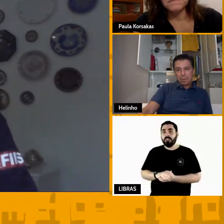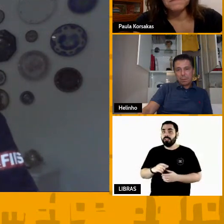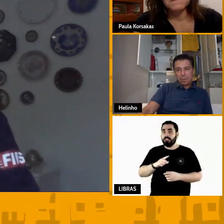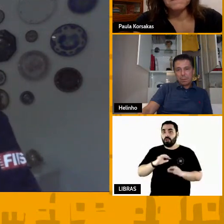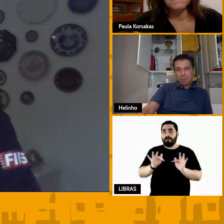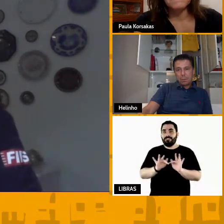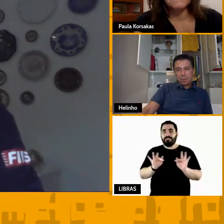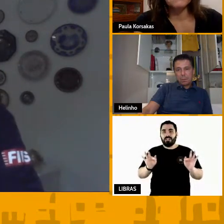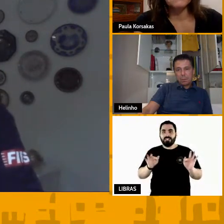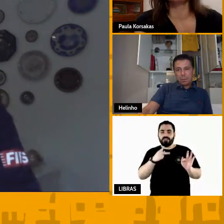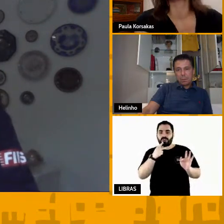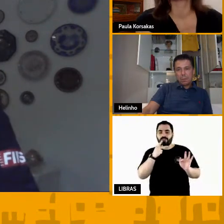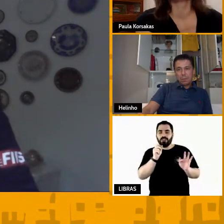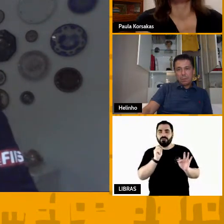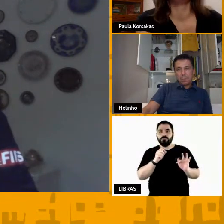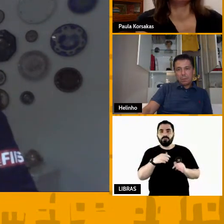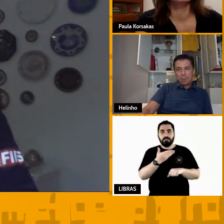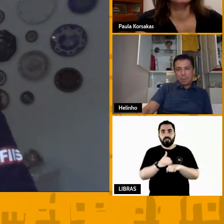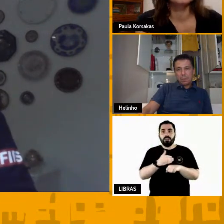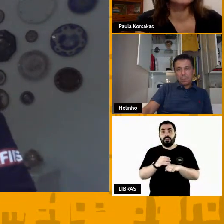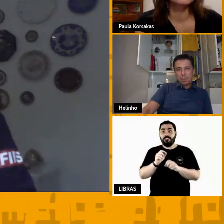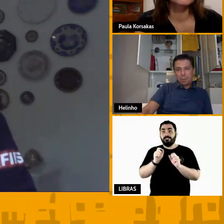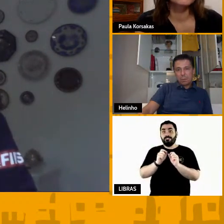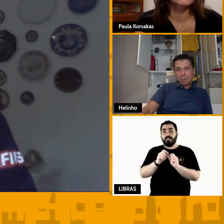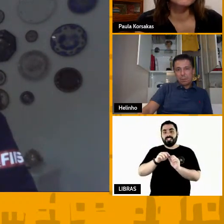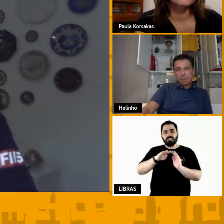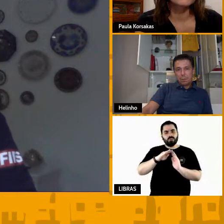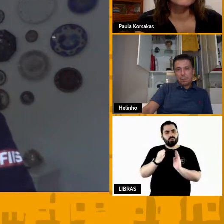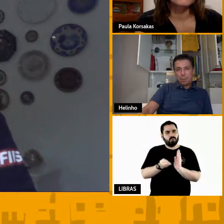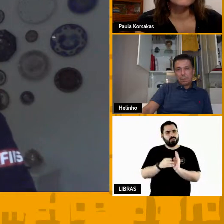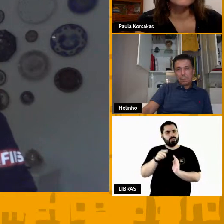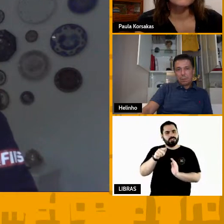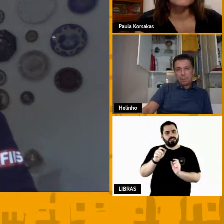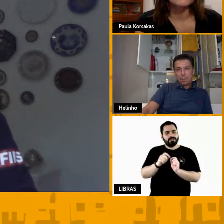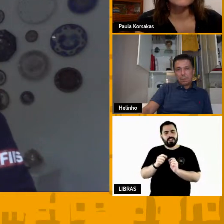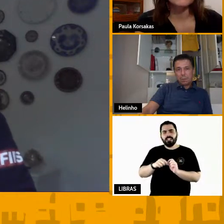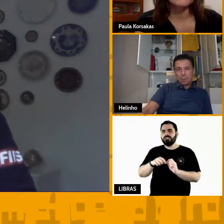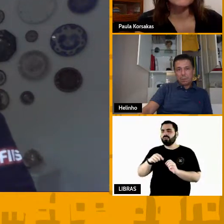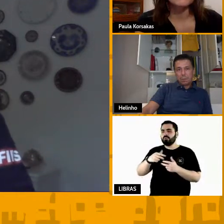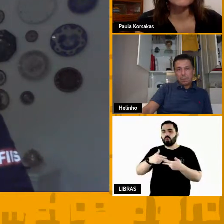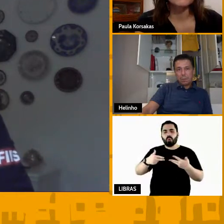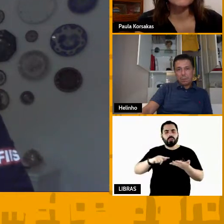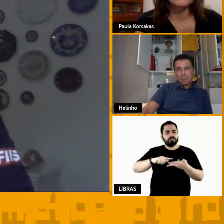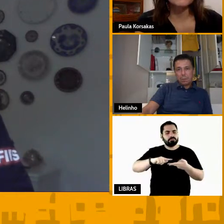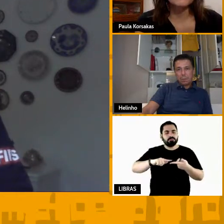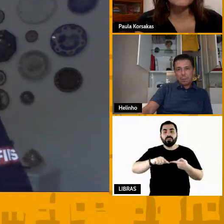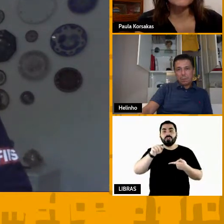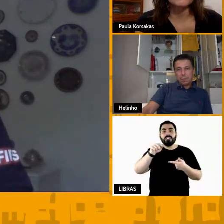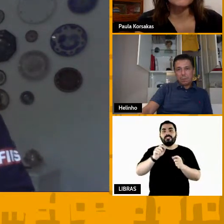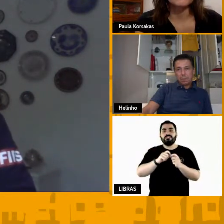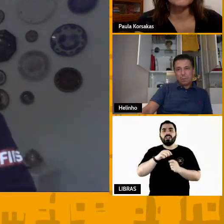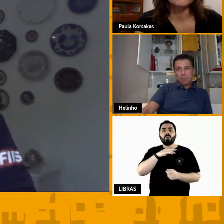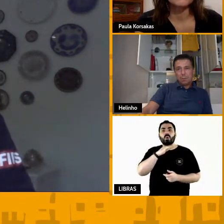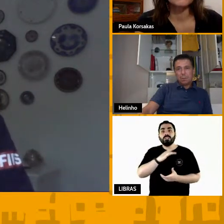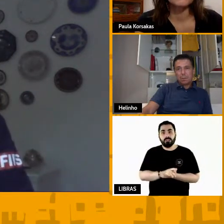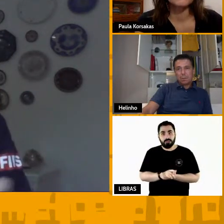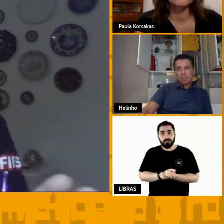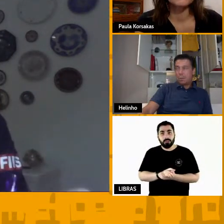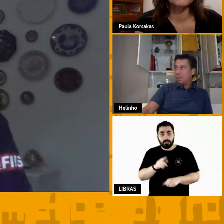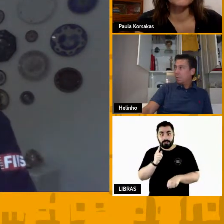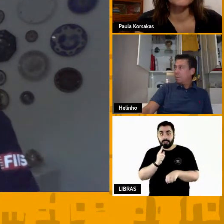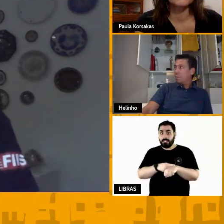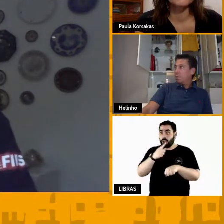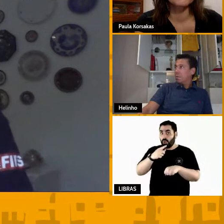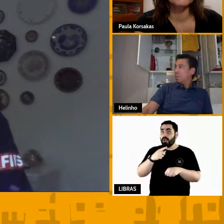você faz de pior treino que você sabe o que você faz de pior no jogo usa o que você tente melhor e